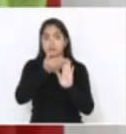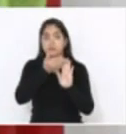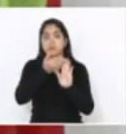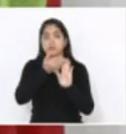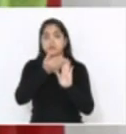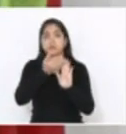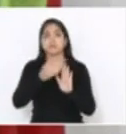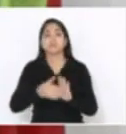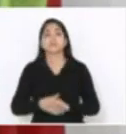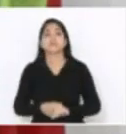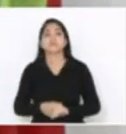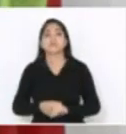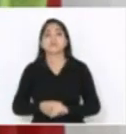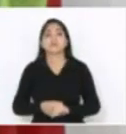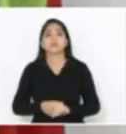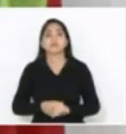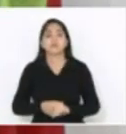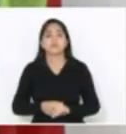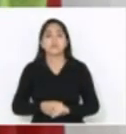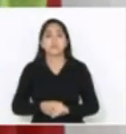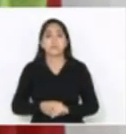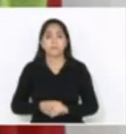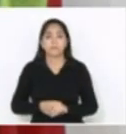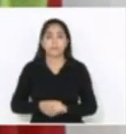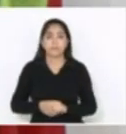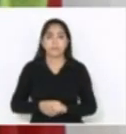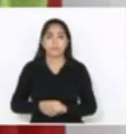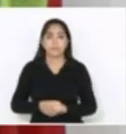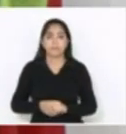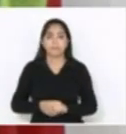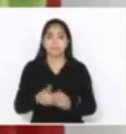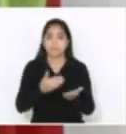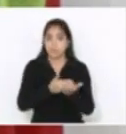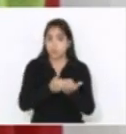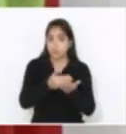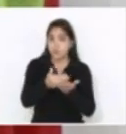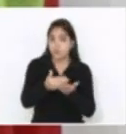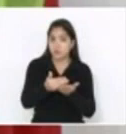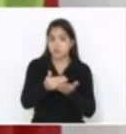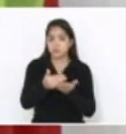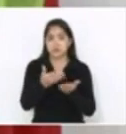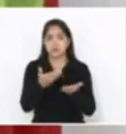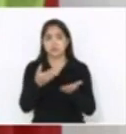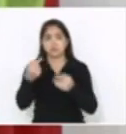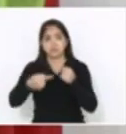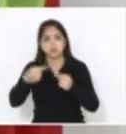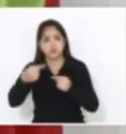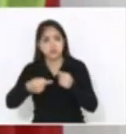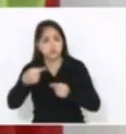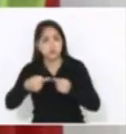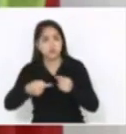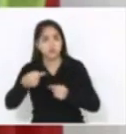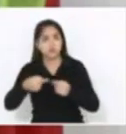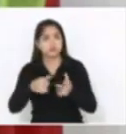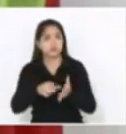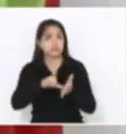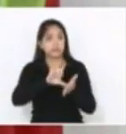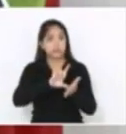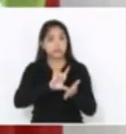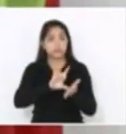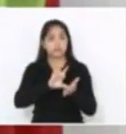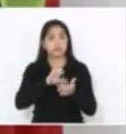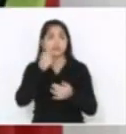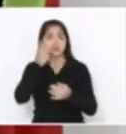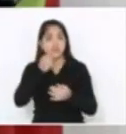da técnica legislativa e começar, antes de qualquer discussão, dizendo que